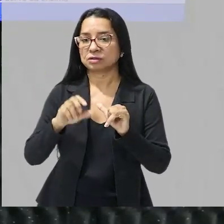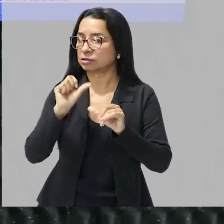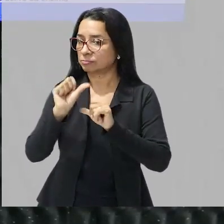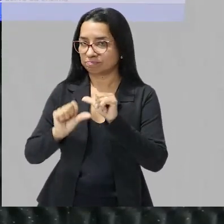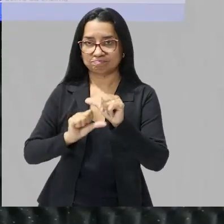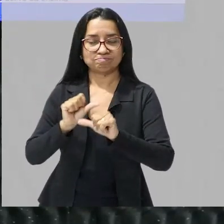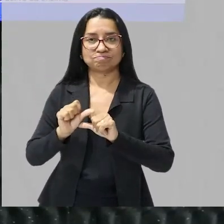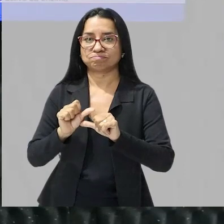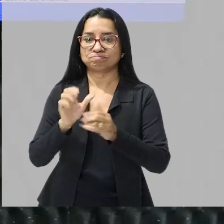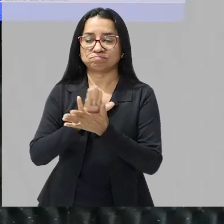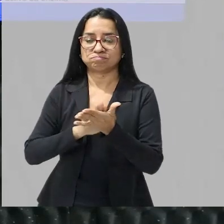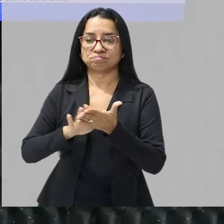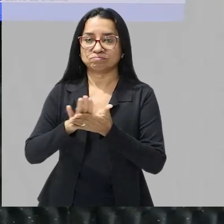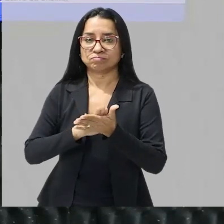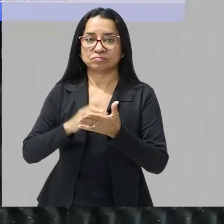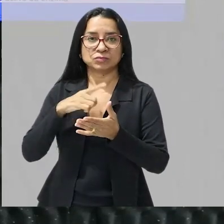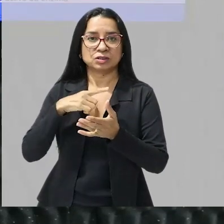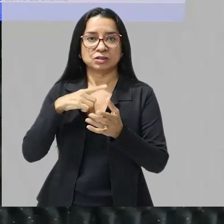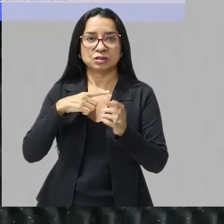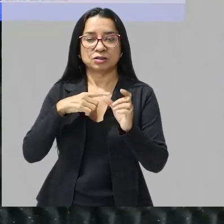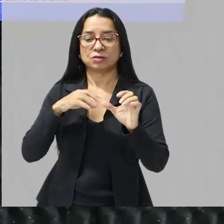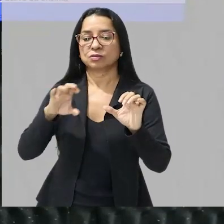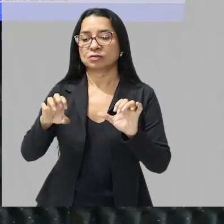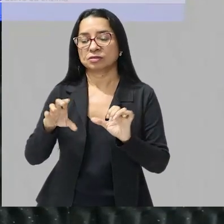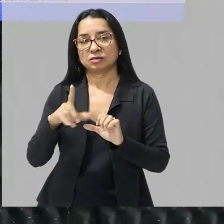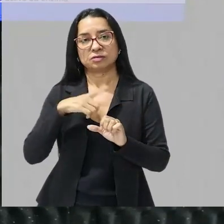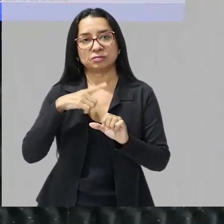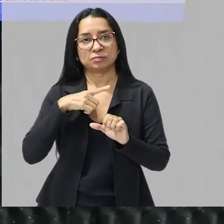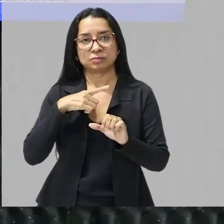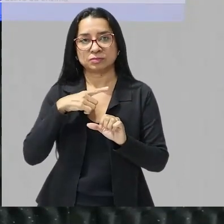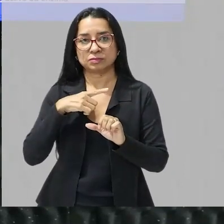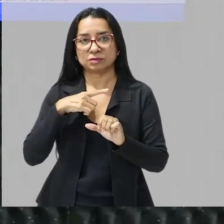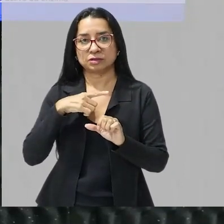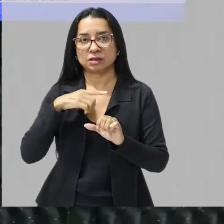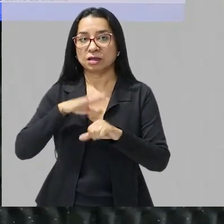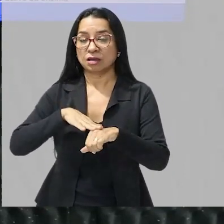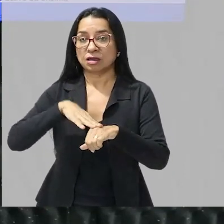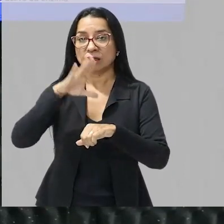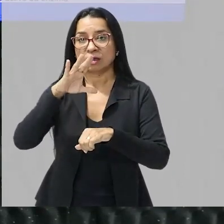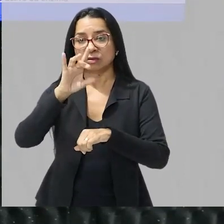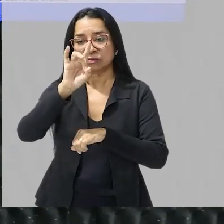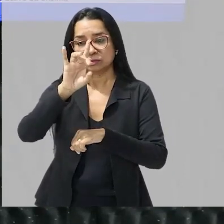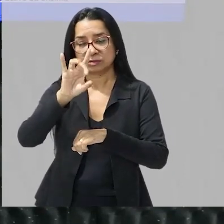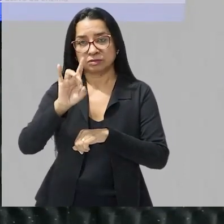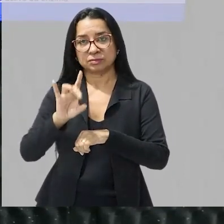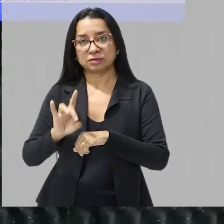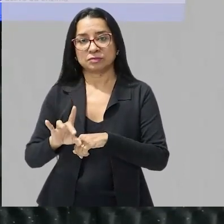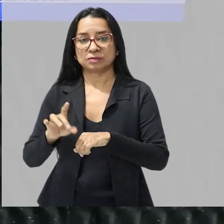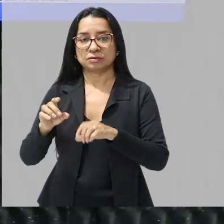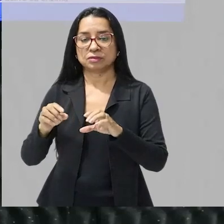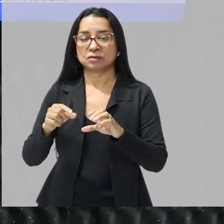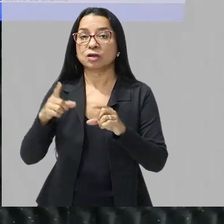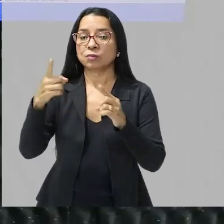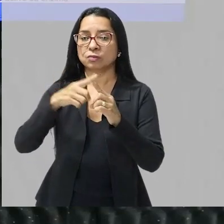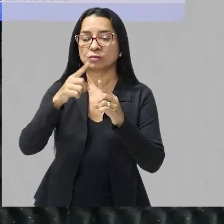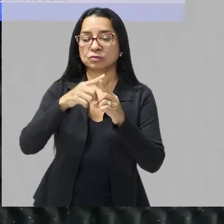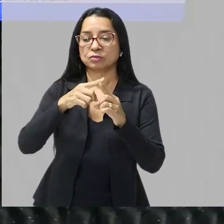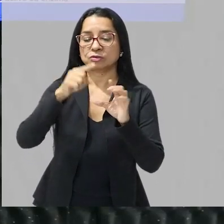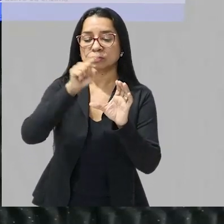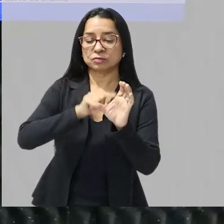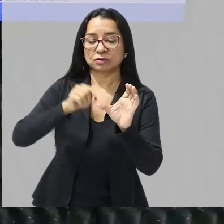então nós temos aqui que as enzimas elas têm uma alta especificidade esse é o modelo da chave fechadora tá gente